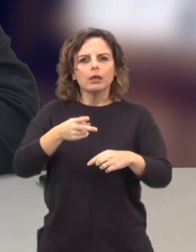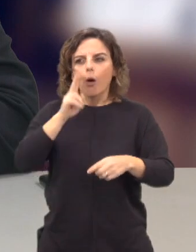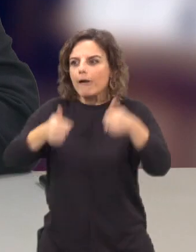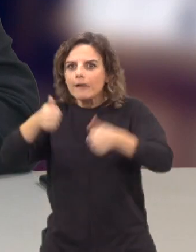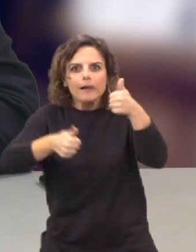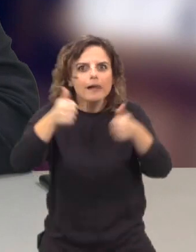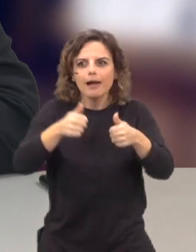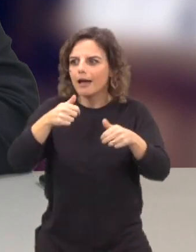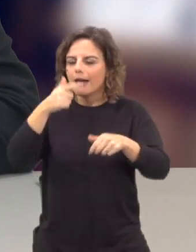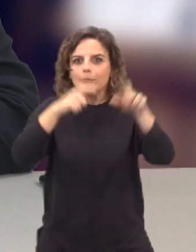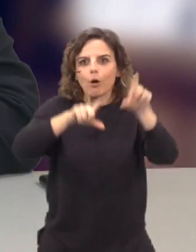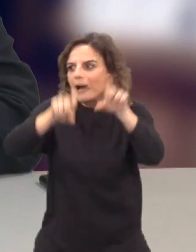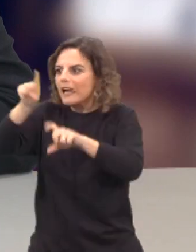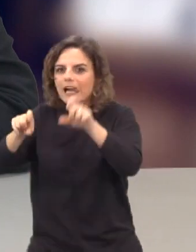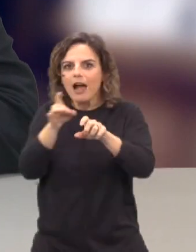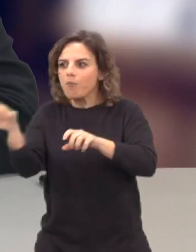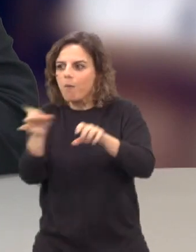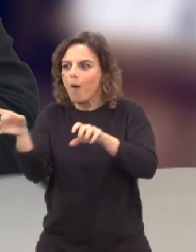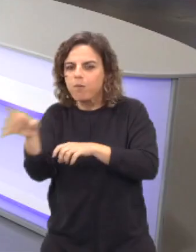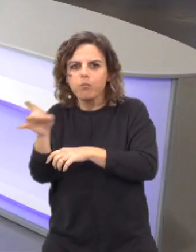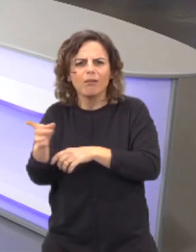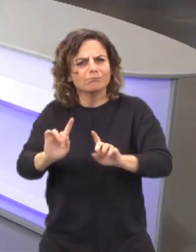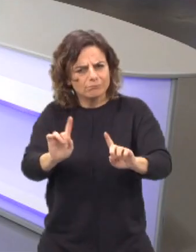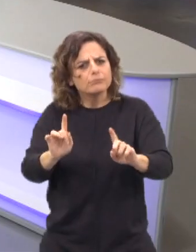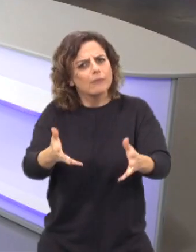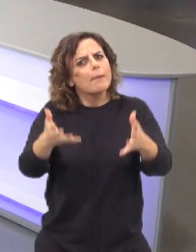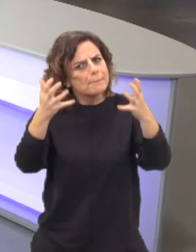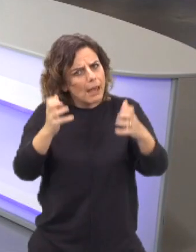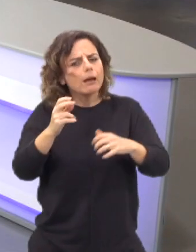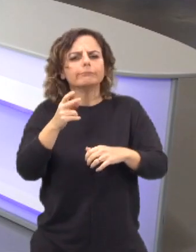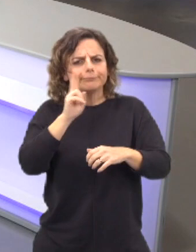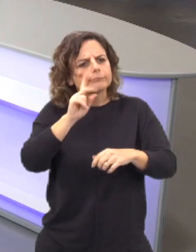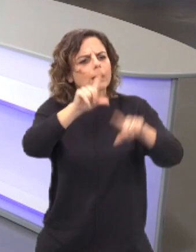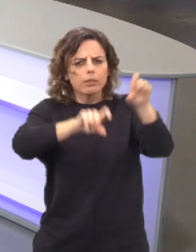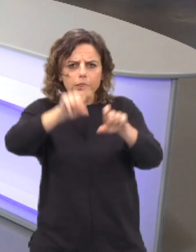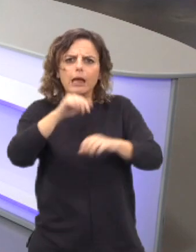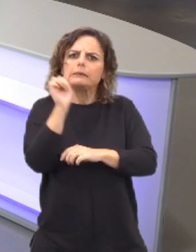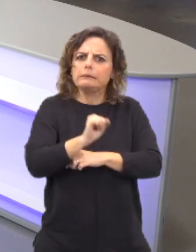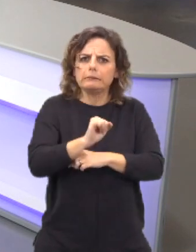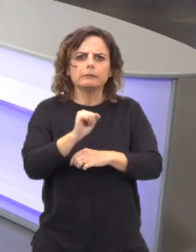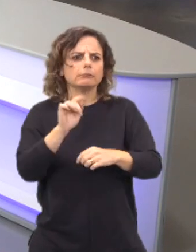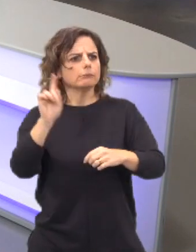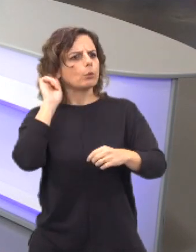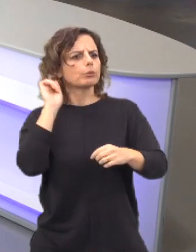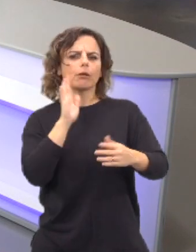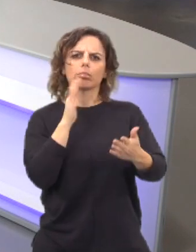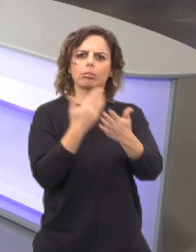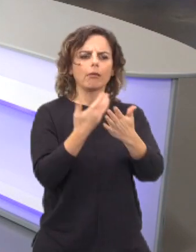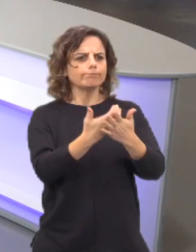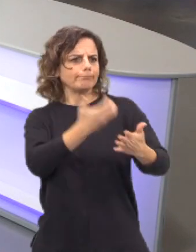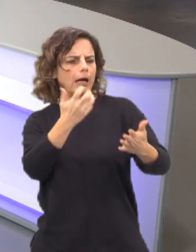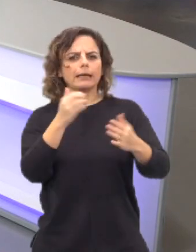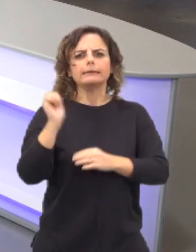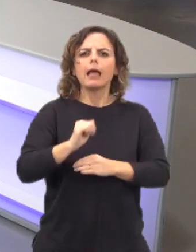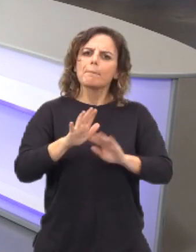imediatismo e pelas audiências. Nós queremos ter audiências, queremos ser relevantes naquilo que fazemos, mas queremos, antes de tudo